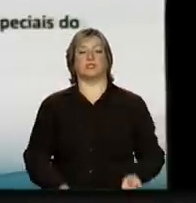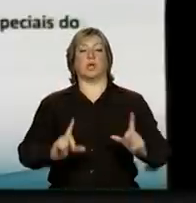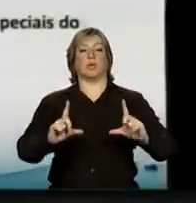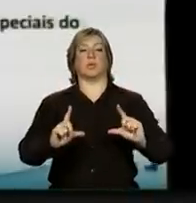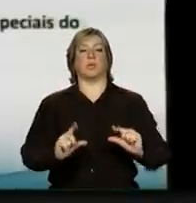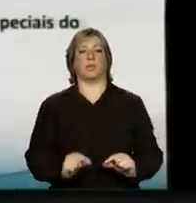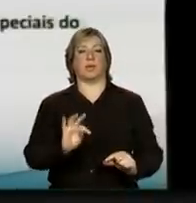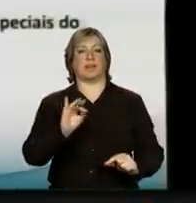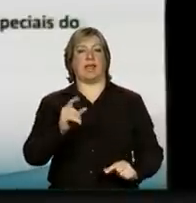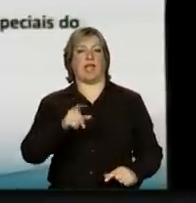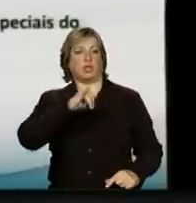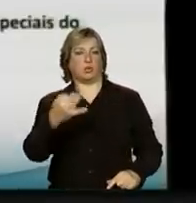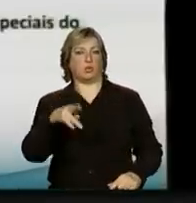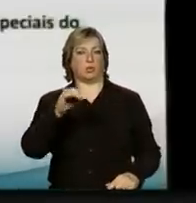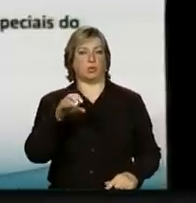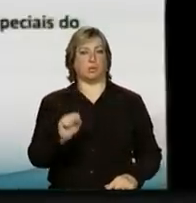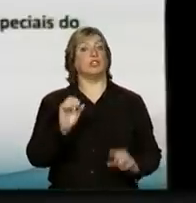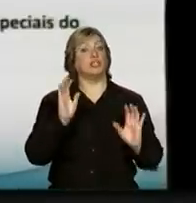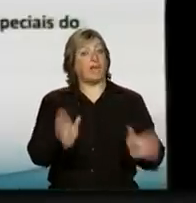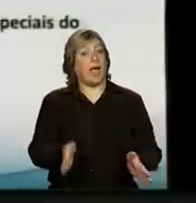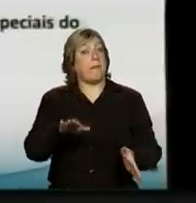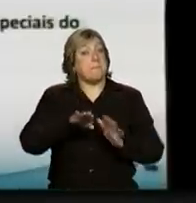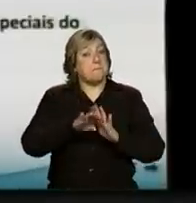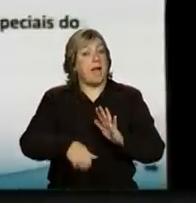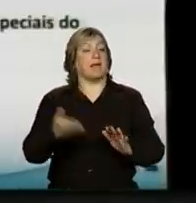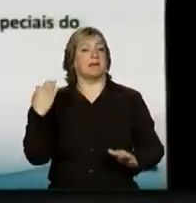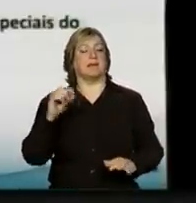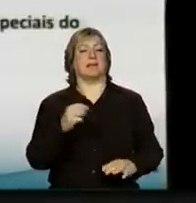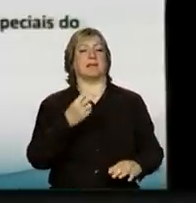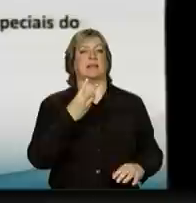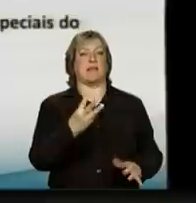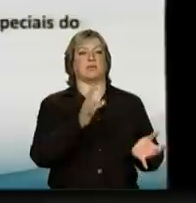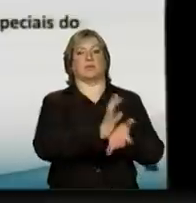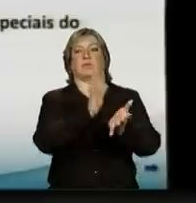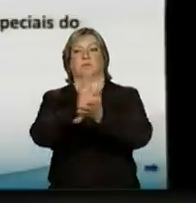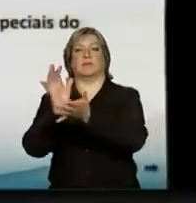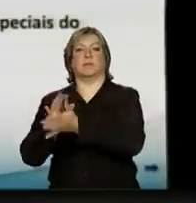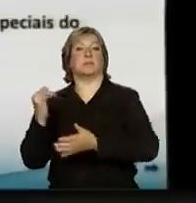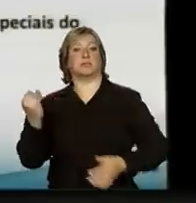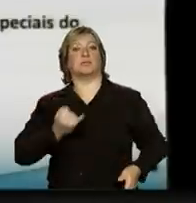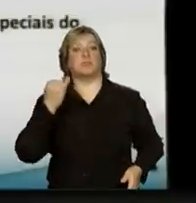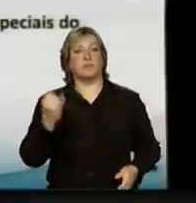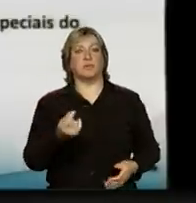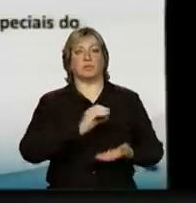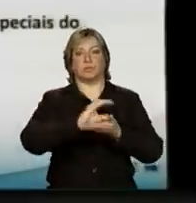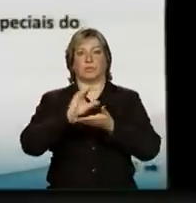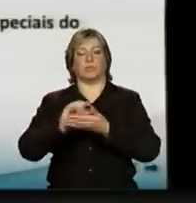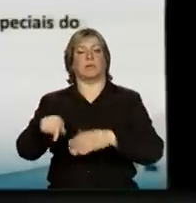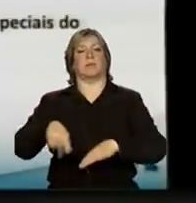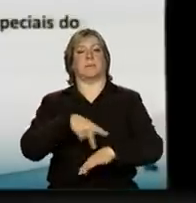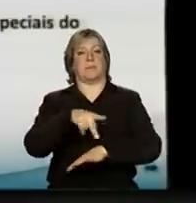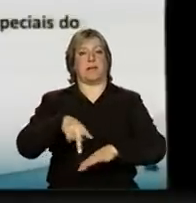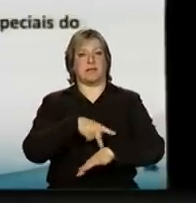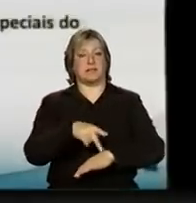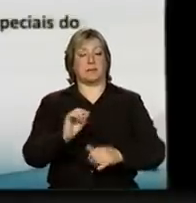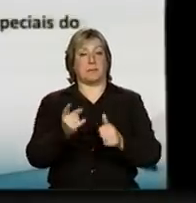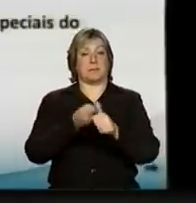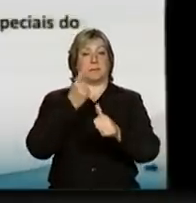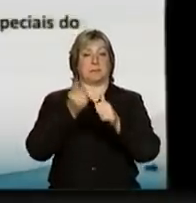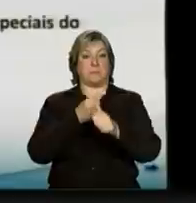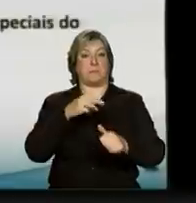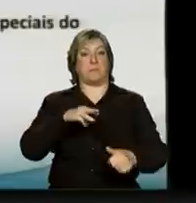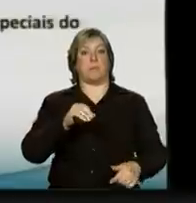da taxa de juros, que já era baixa para três modalidades importantes de investimento no país. A primeira